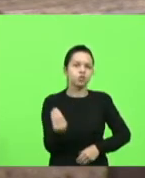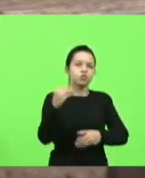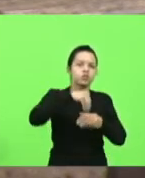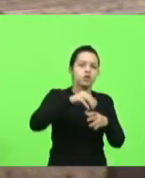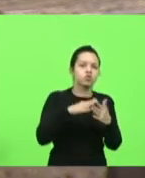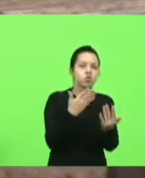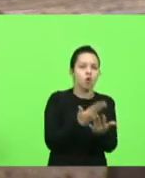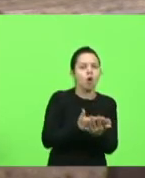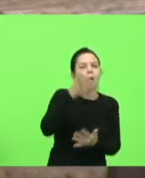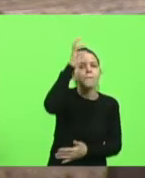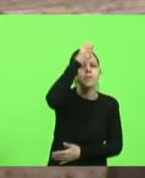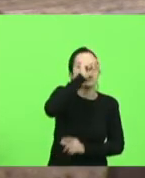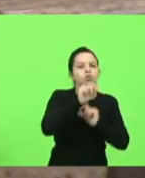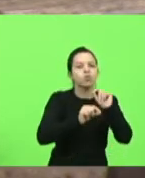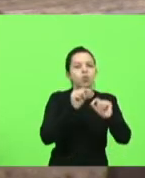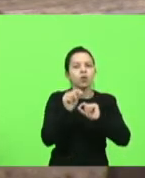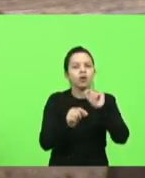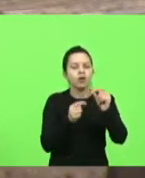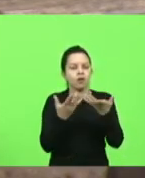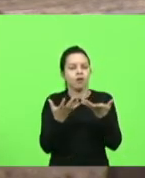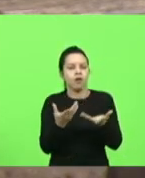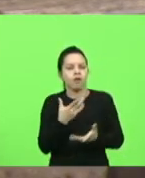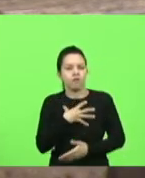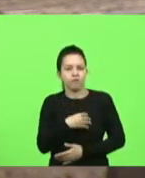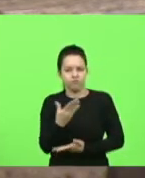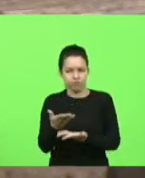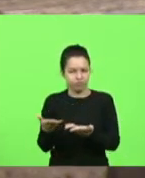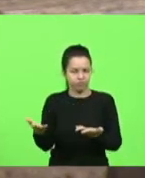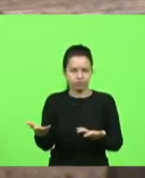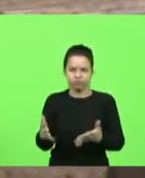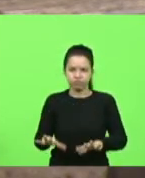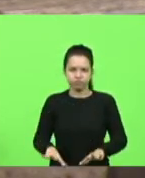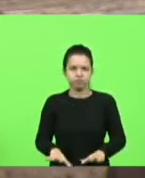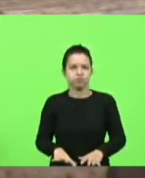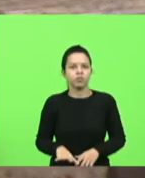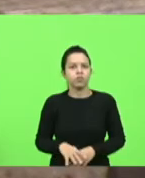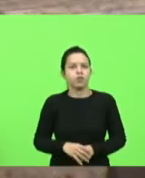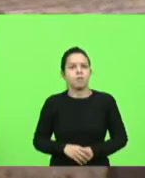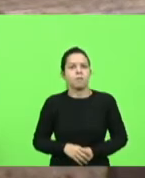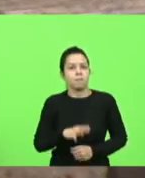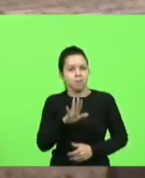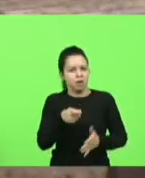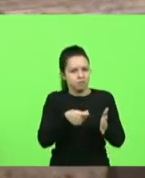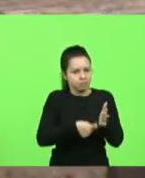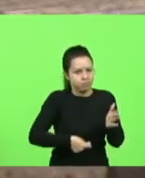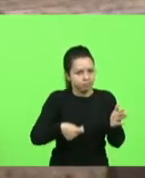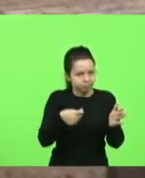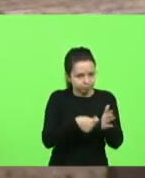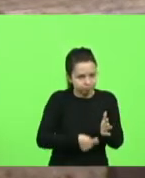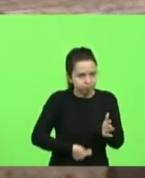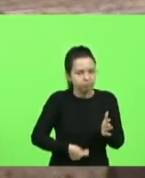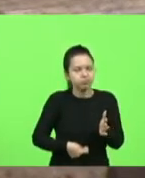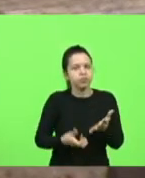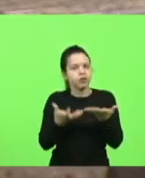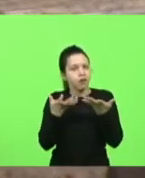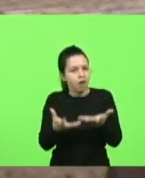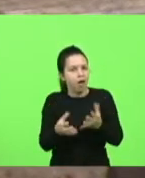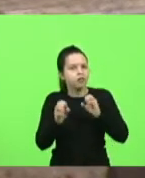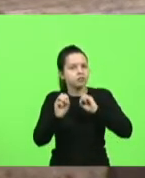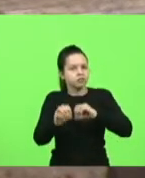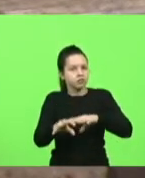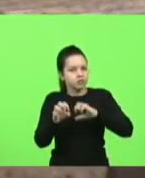dentro das universidades querem para os seus filhos mas eles são insistentes são insanos em querer ensinar